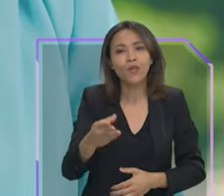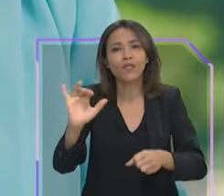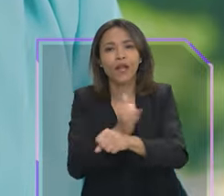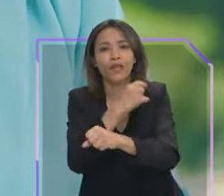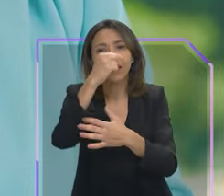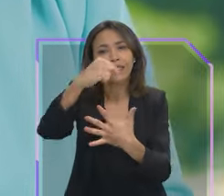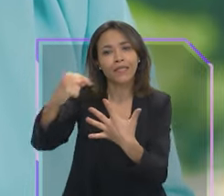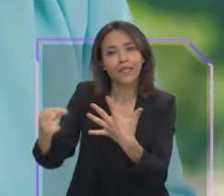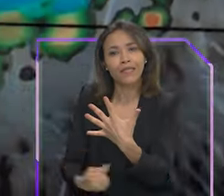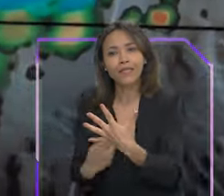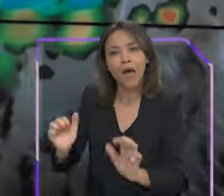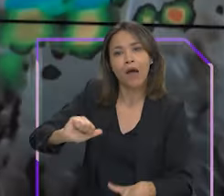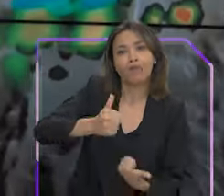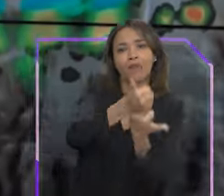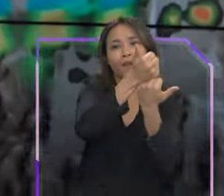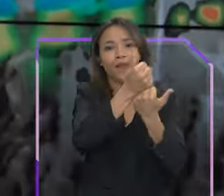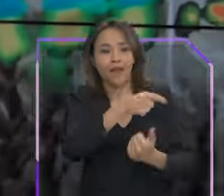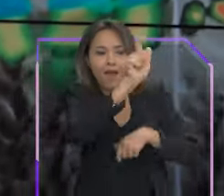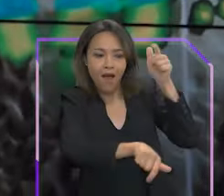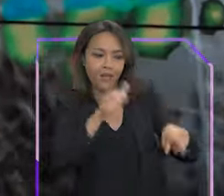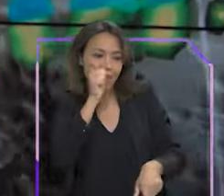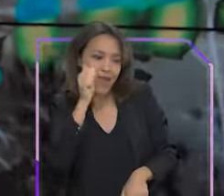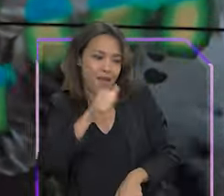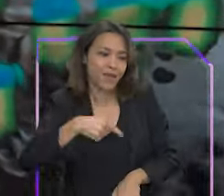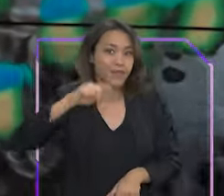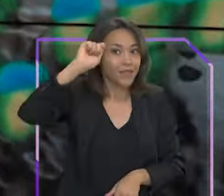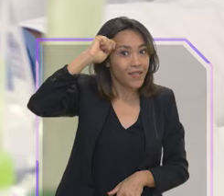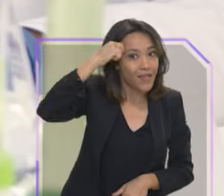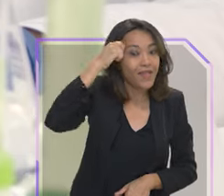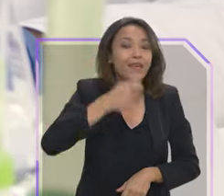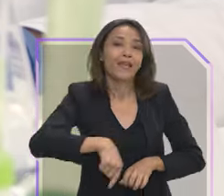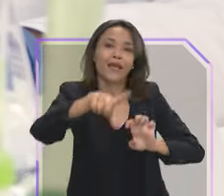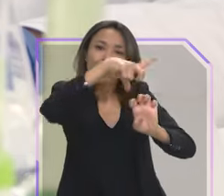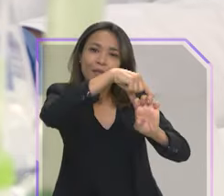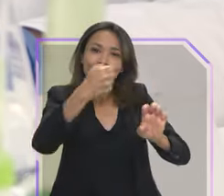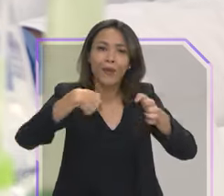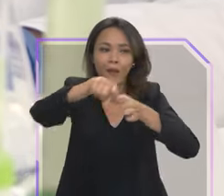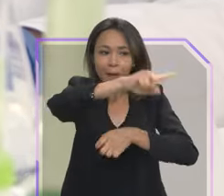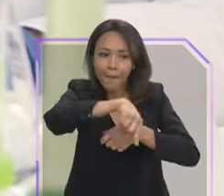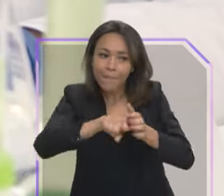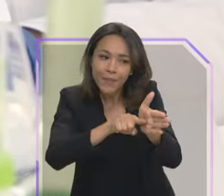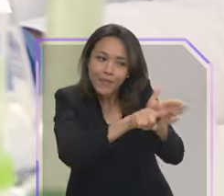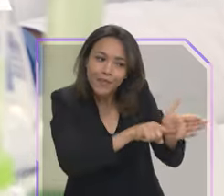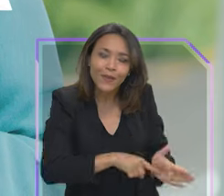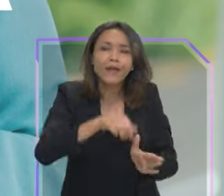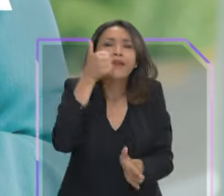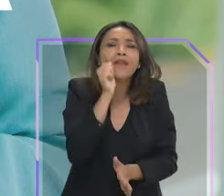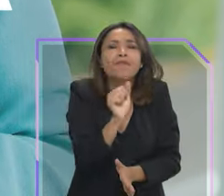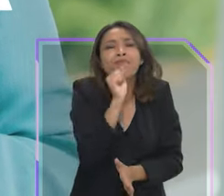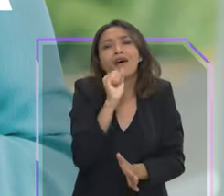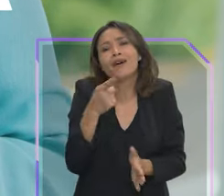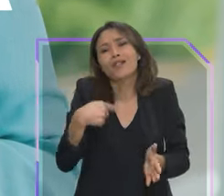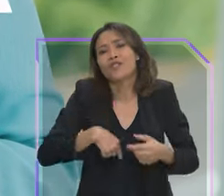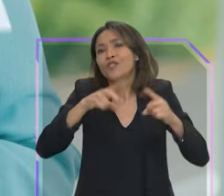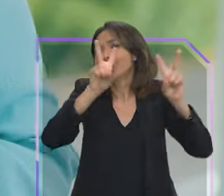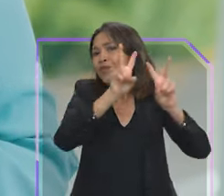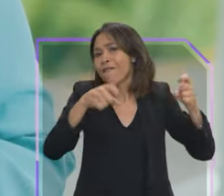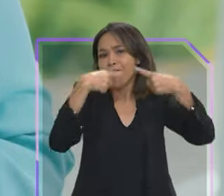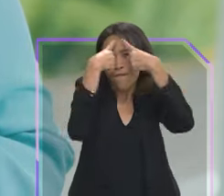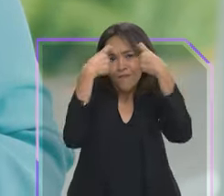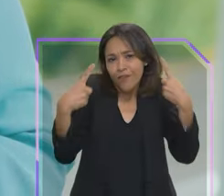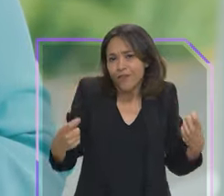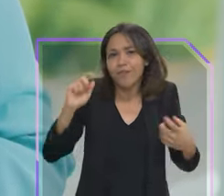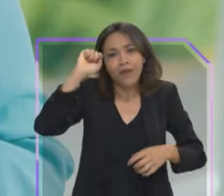para ações de fortalecimento das mulheres negras, empreendedoras, pesquisadoras e mães de vítimas da violência